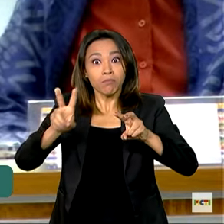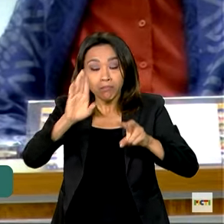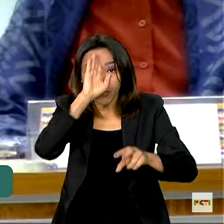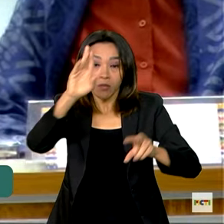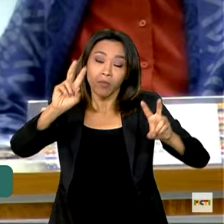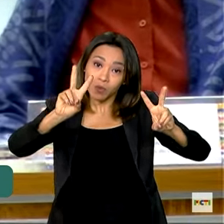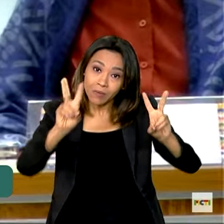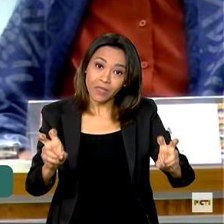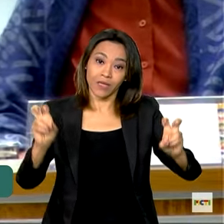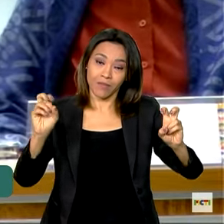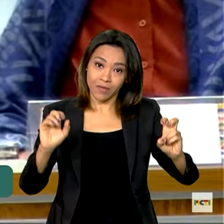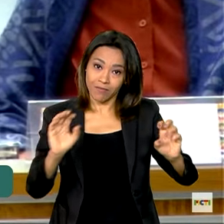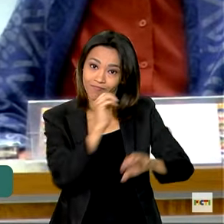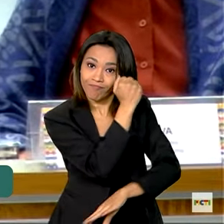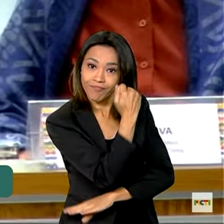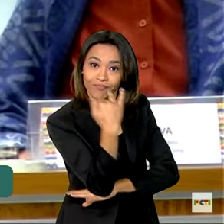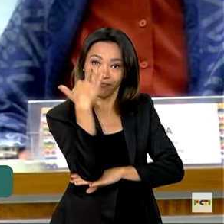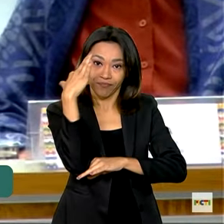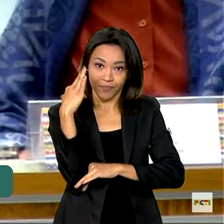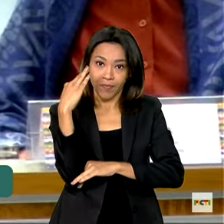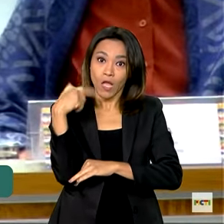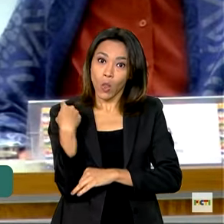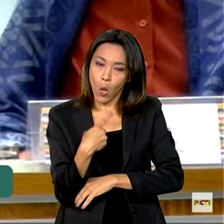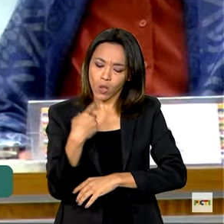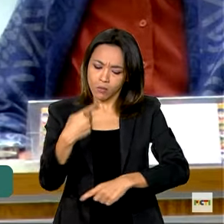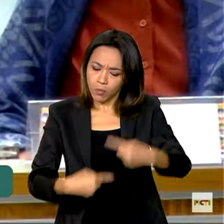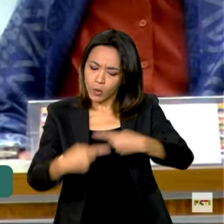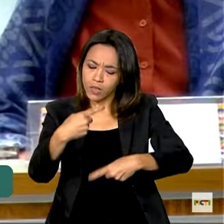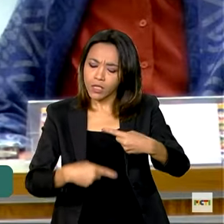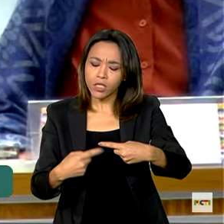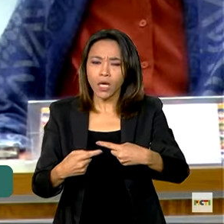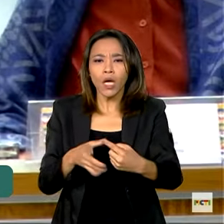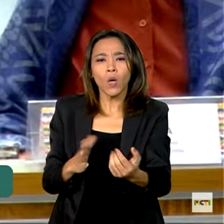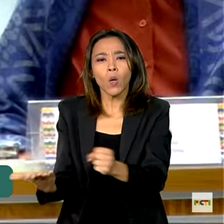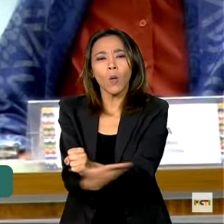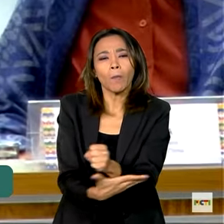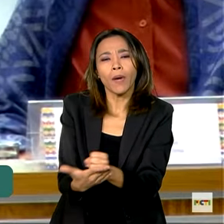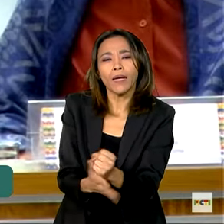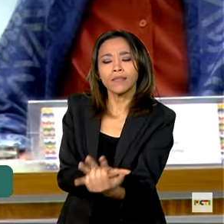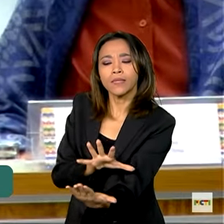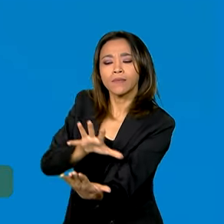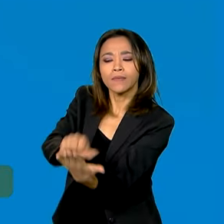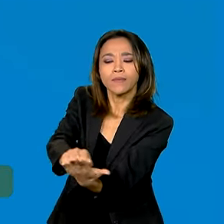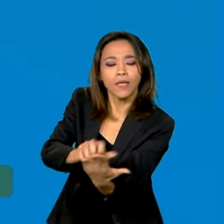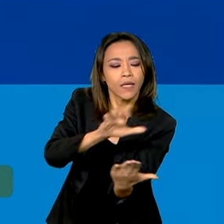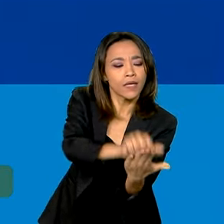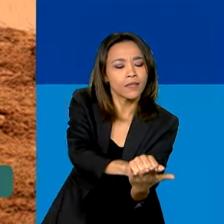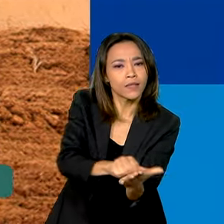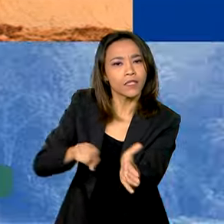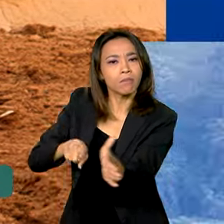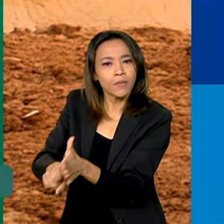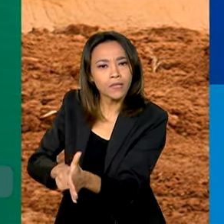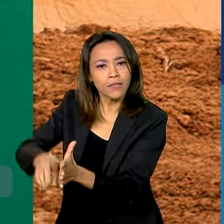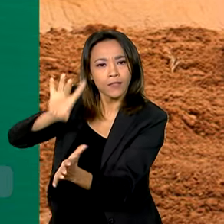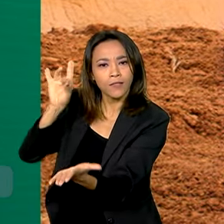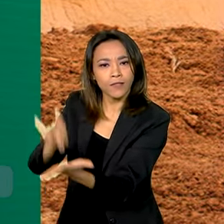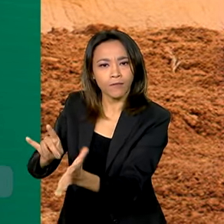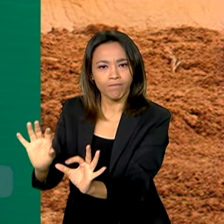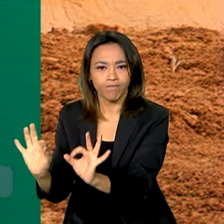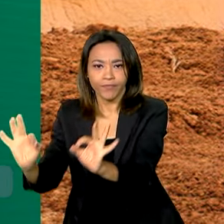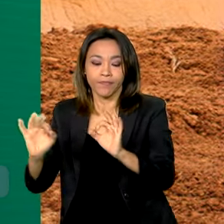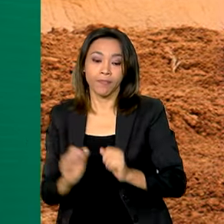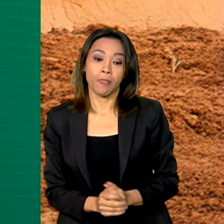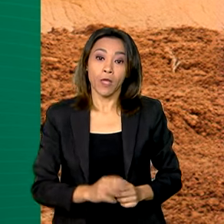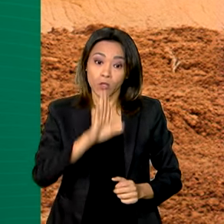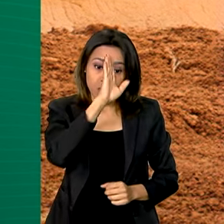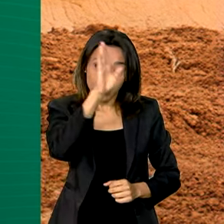governo. Fazemos política pública com bases em evidências científicas. Nos 70 municípios considerados